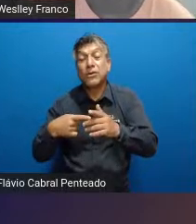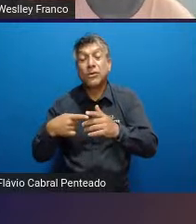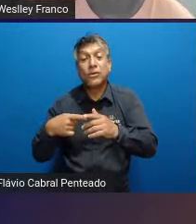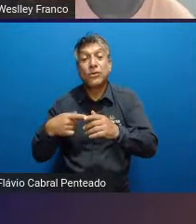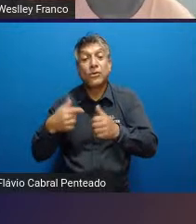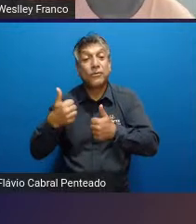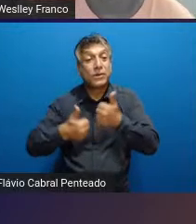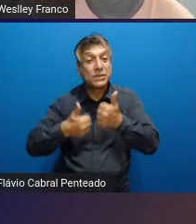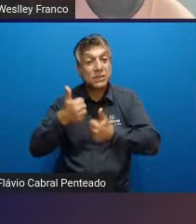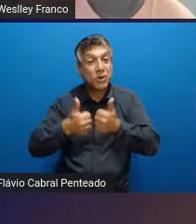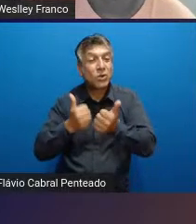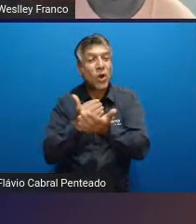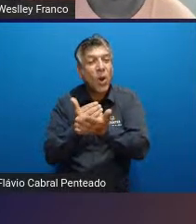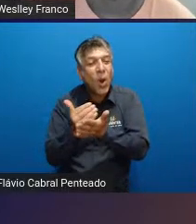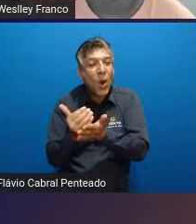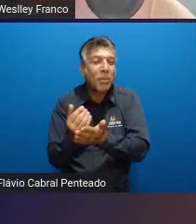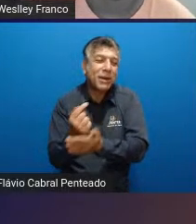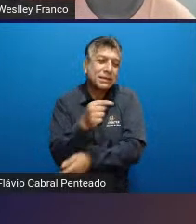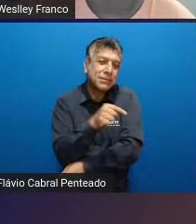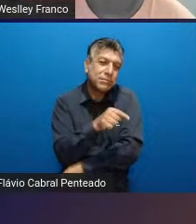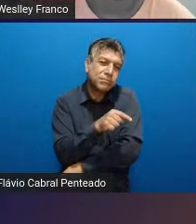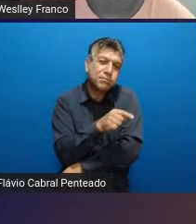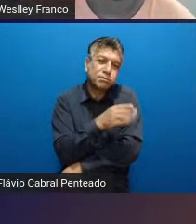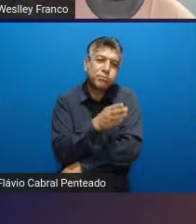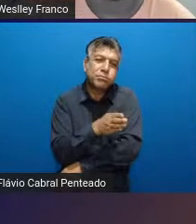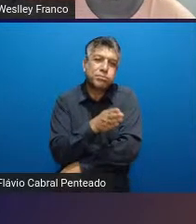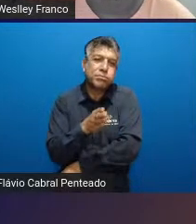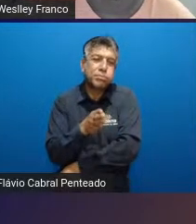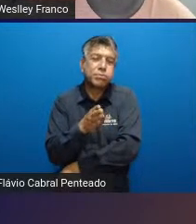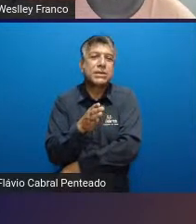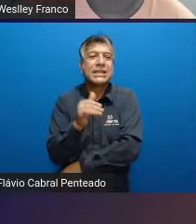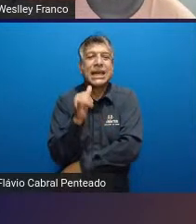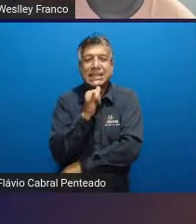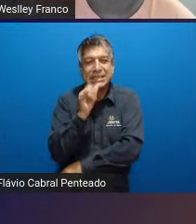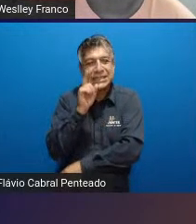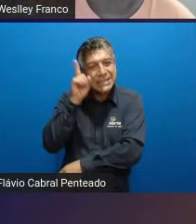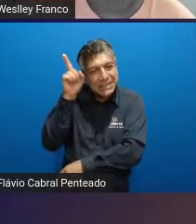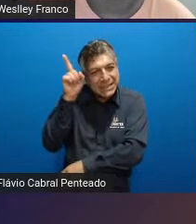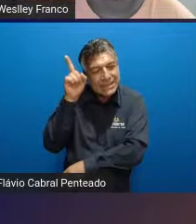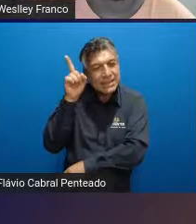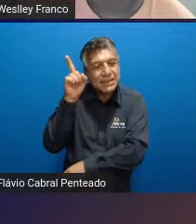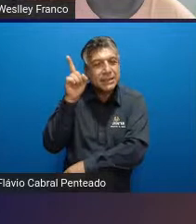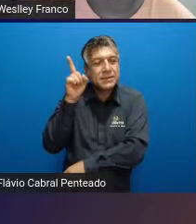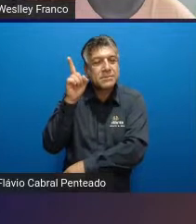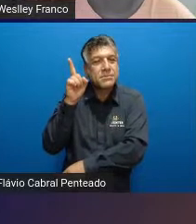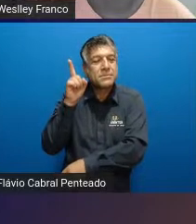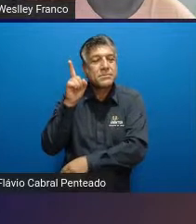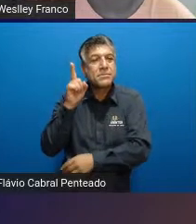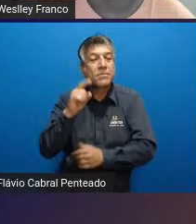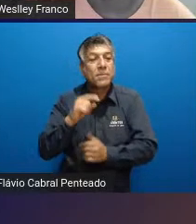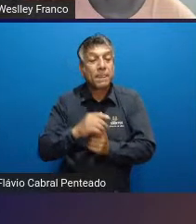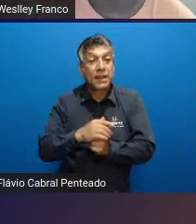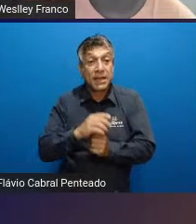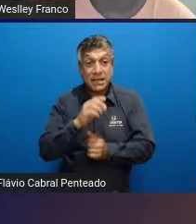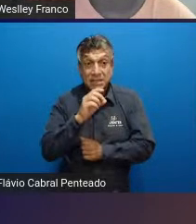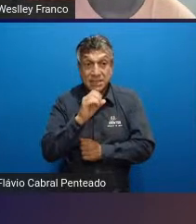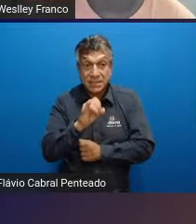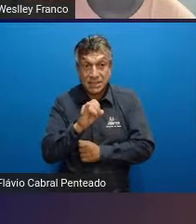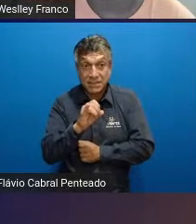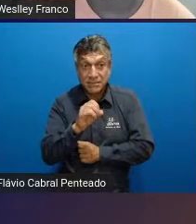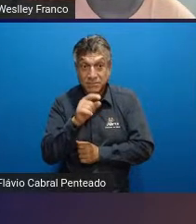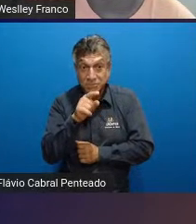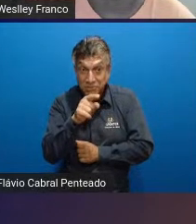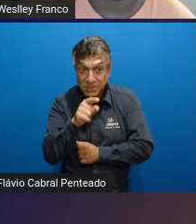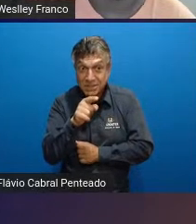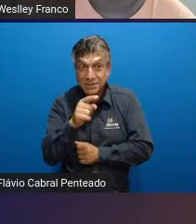futebol desde o seu começo lá na Inglaterra que se você se você